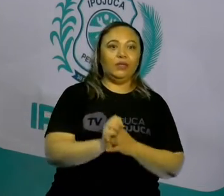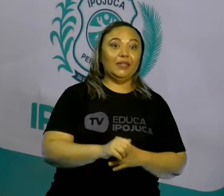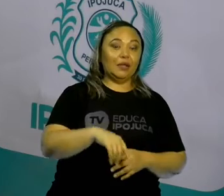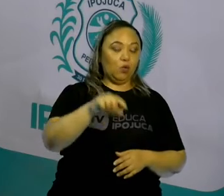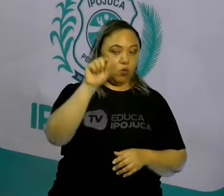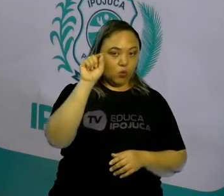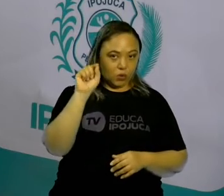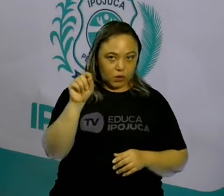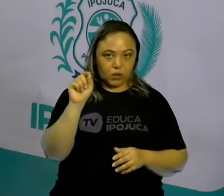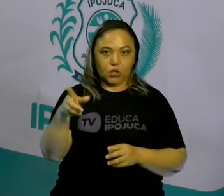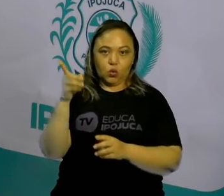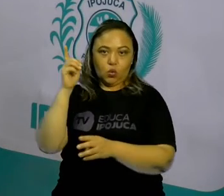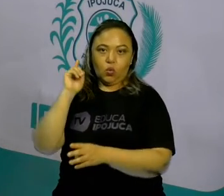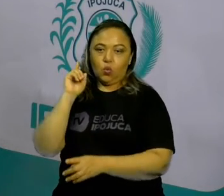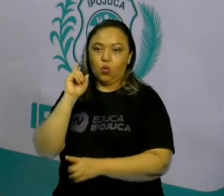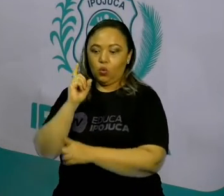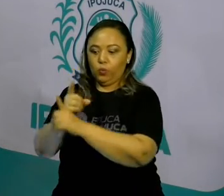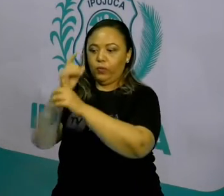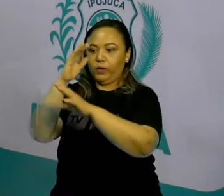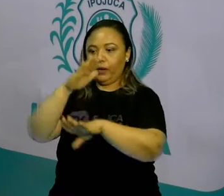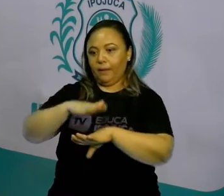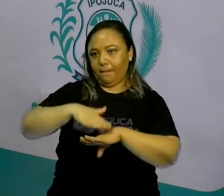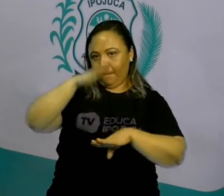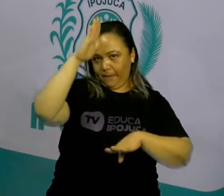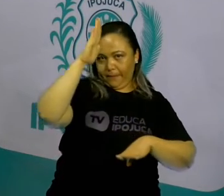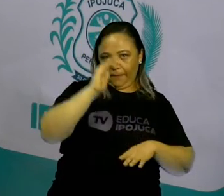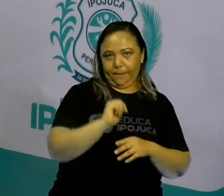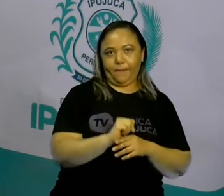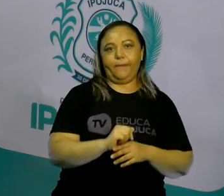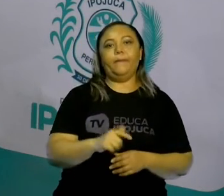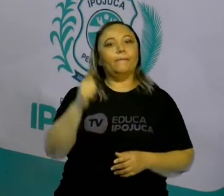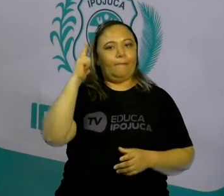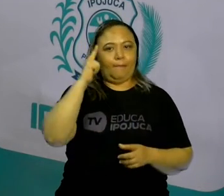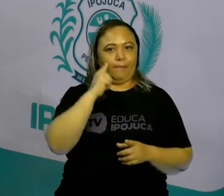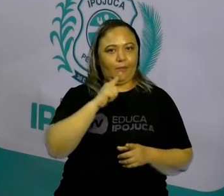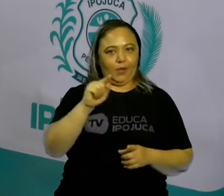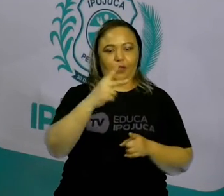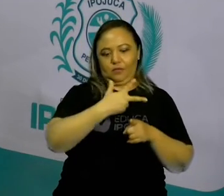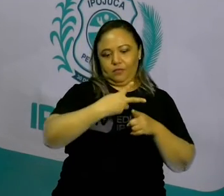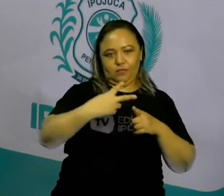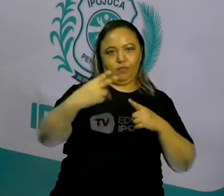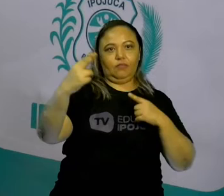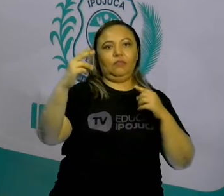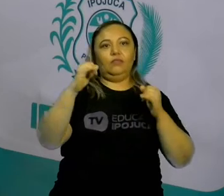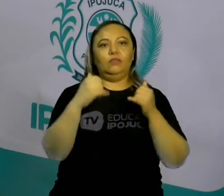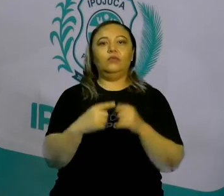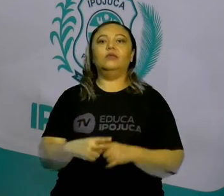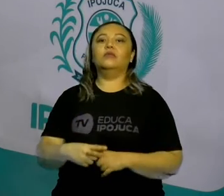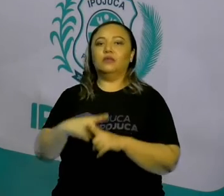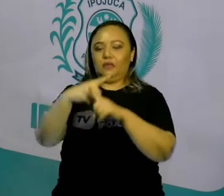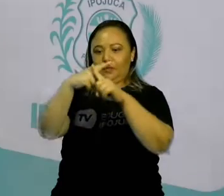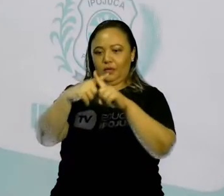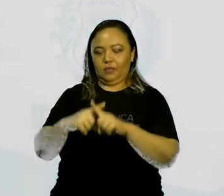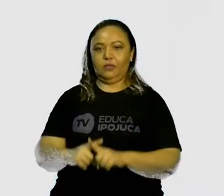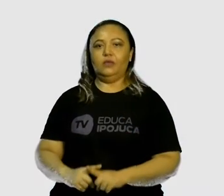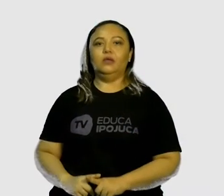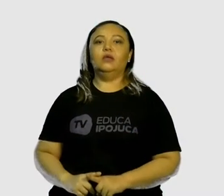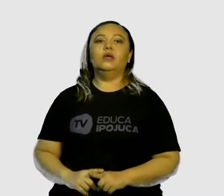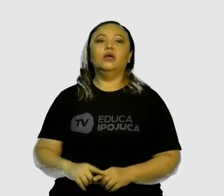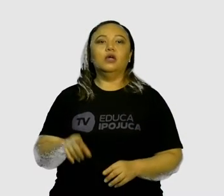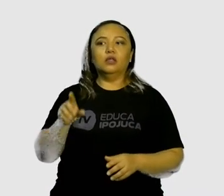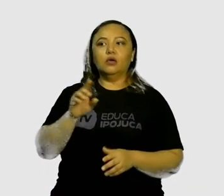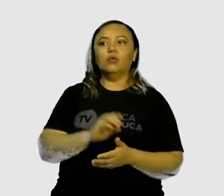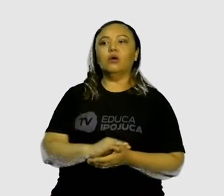ou seja, três, eles vão ganhar. Então, as regras do jogo são, cada rodada a gente vai